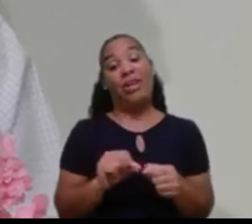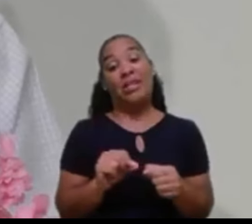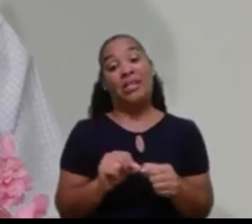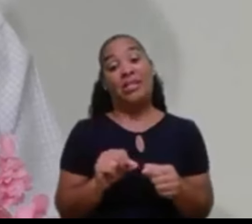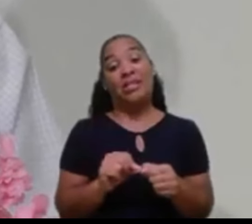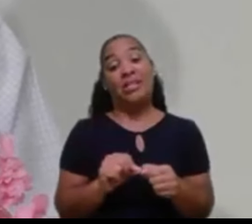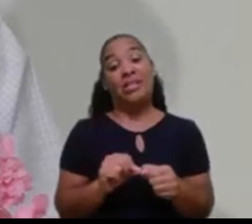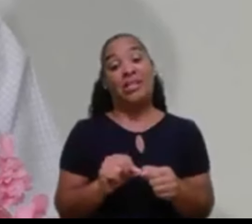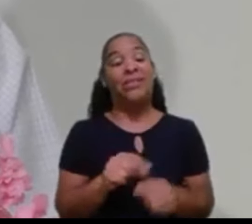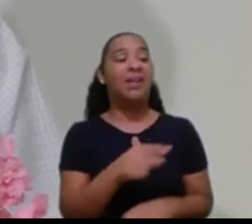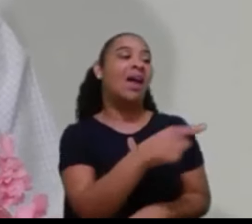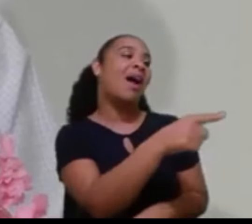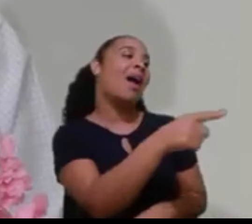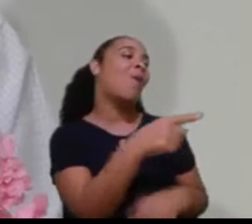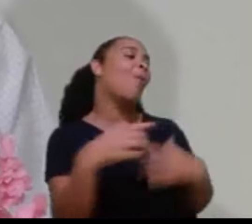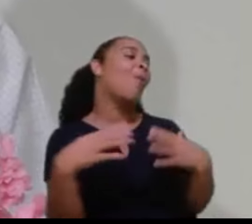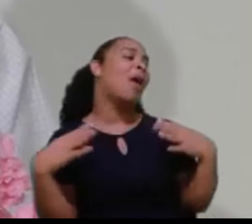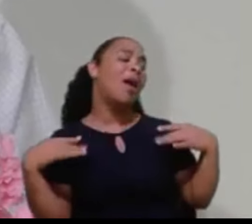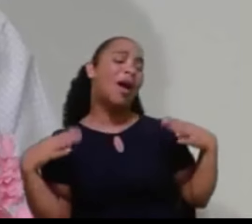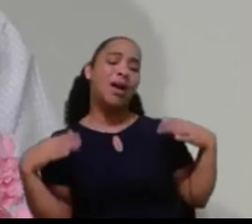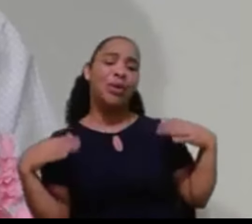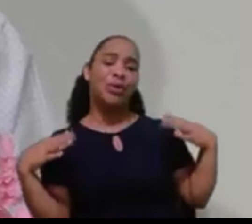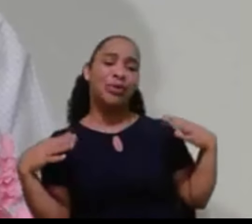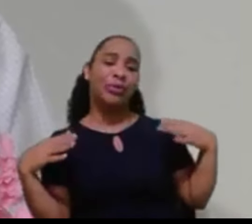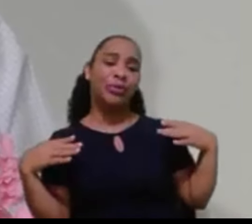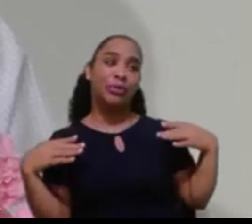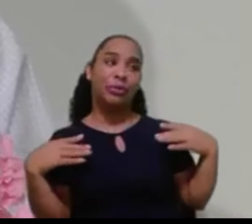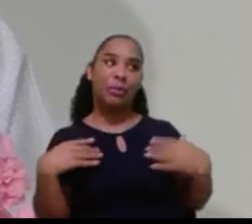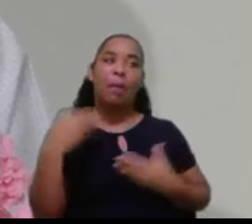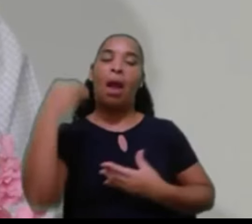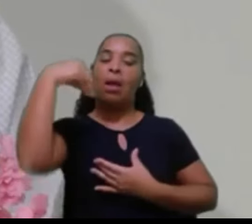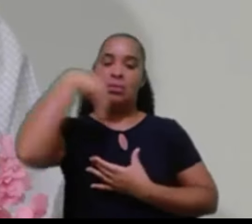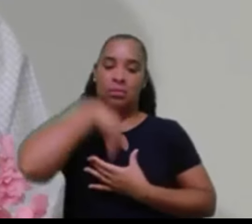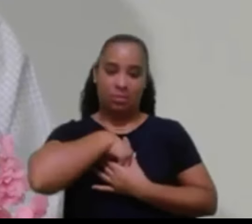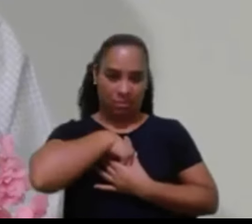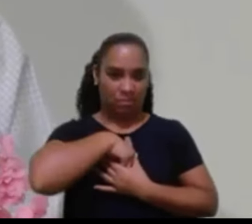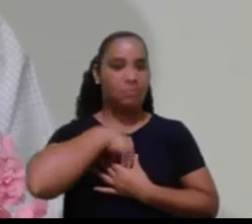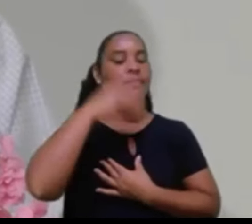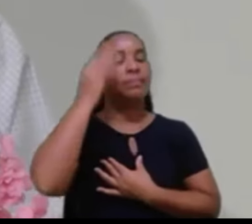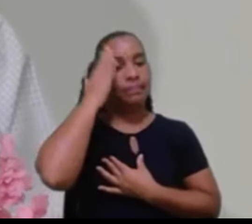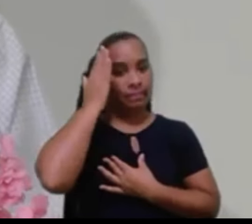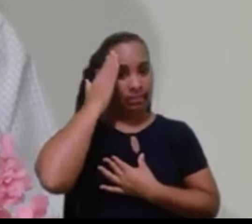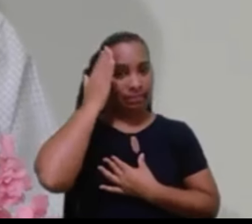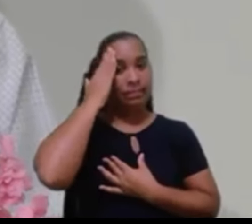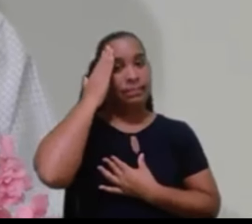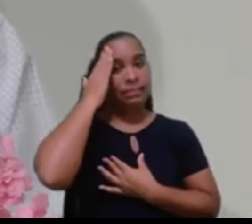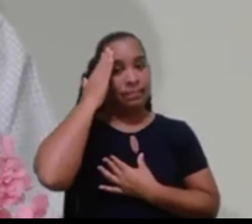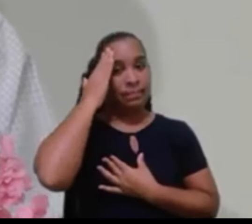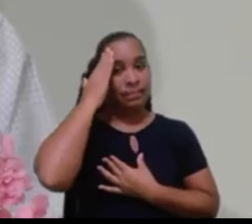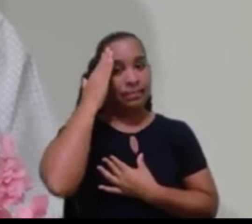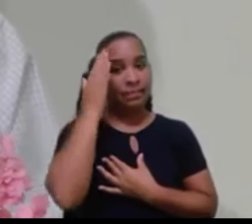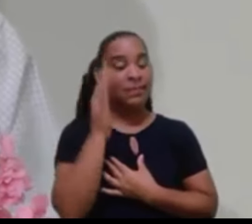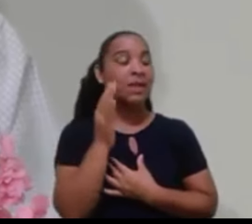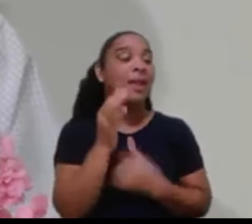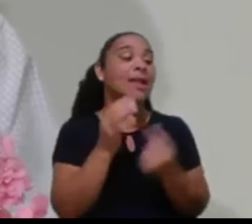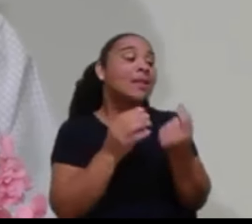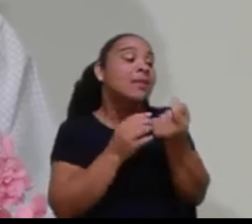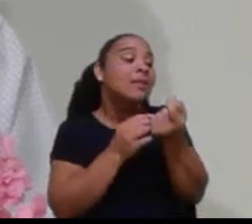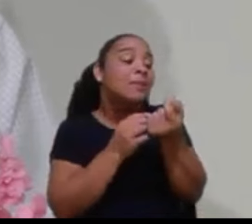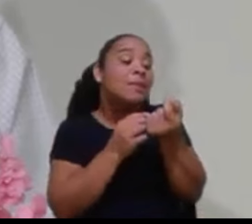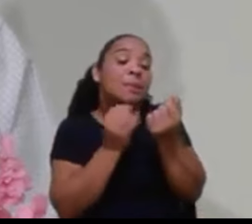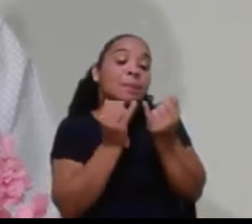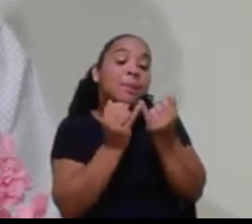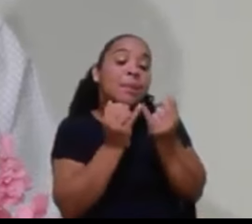fulano é um anjo, só ele é que sabe. A pequena angelitude que tem na